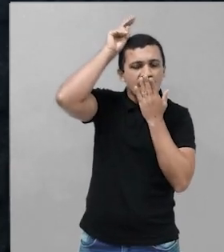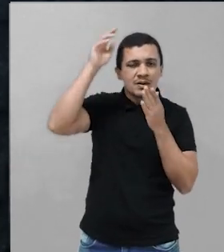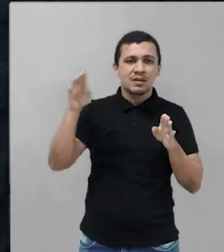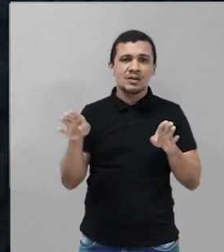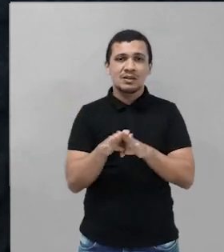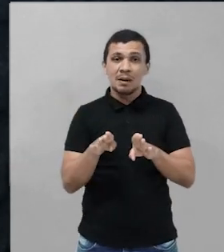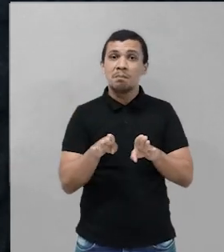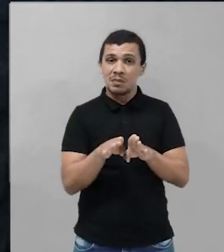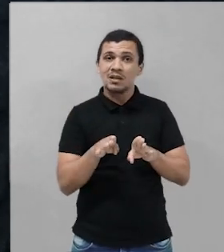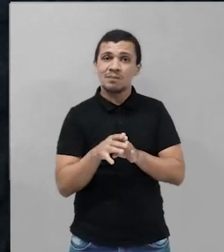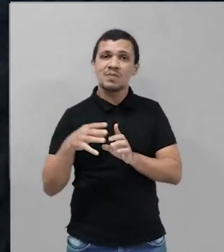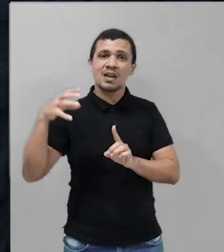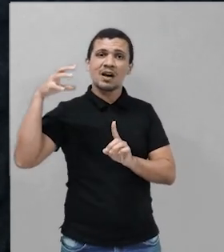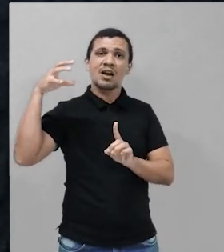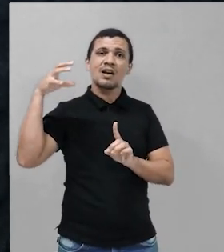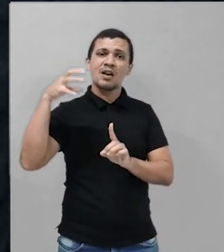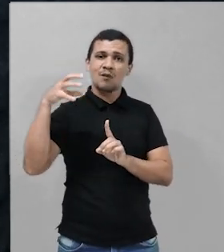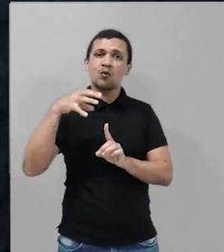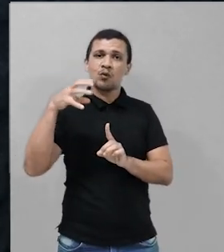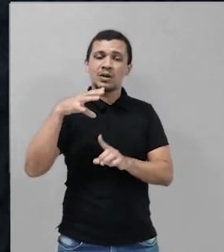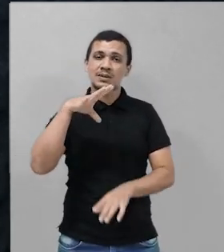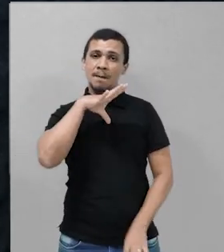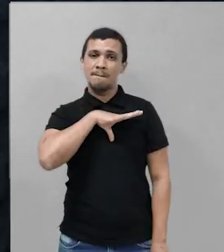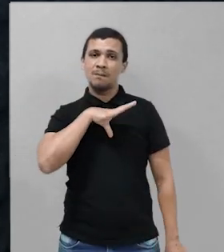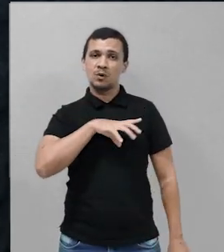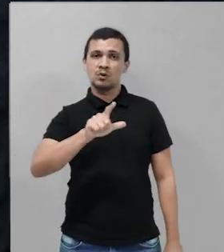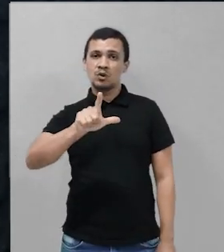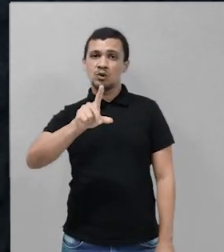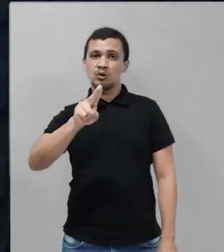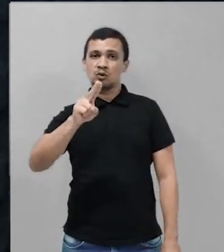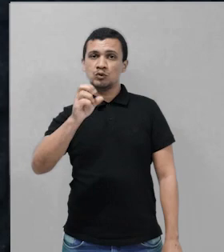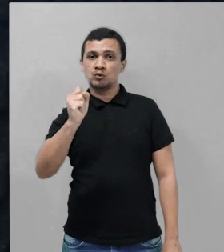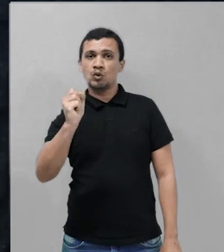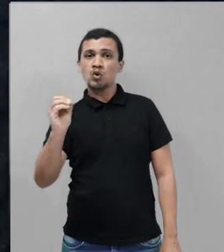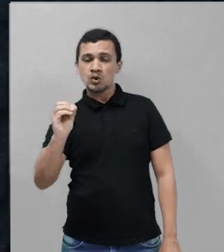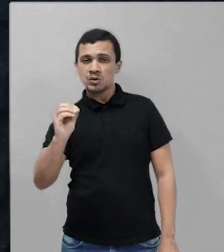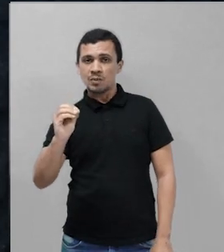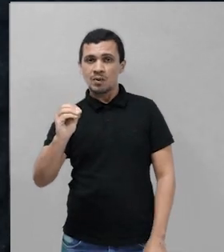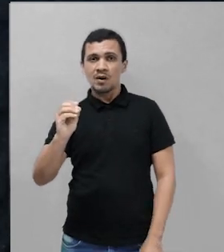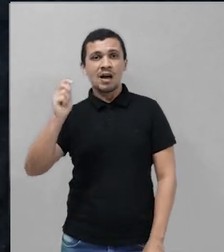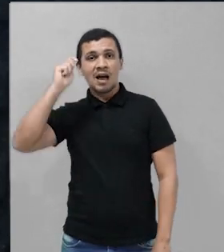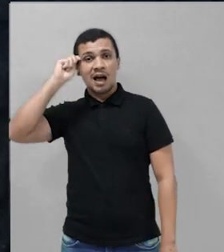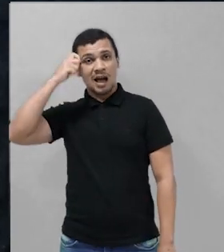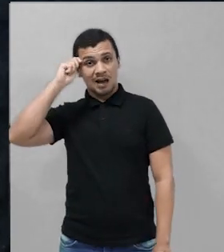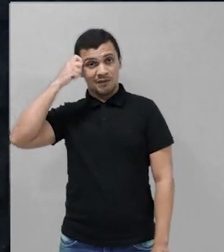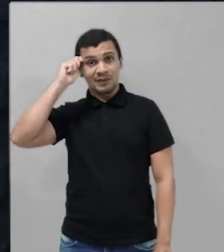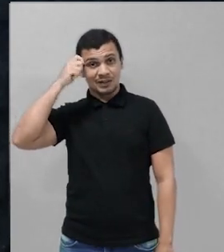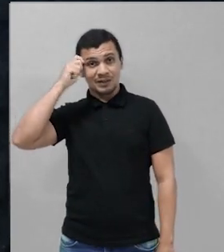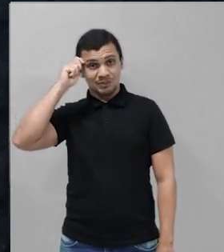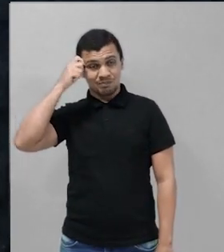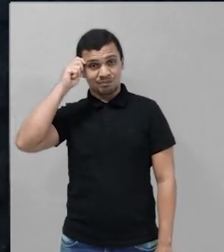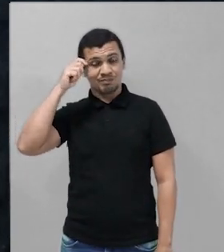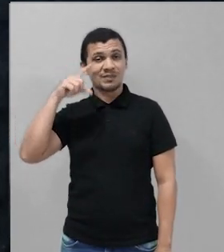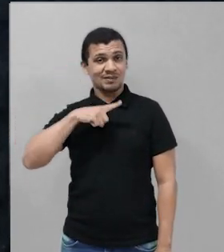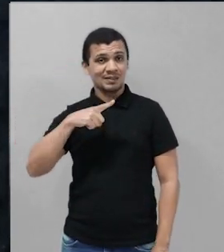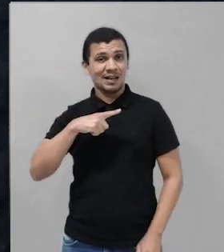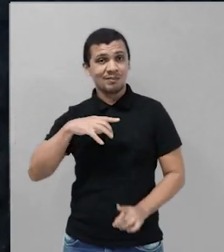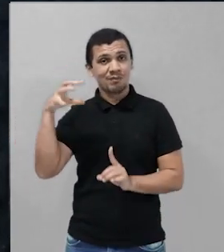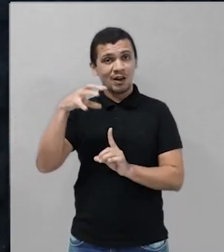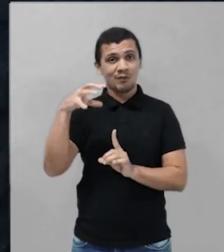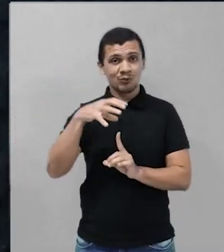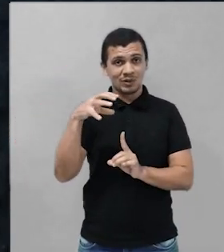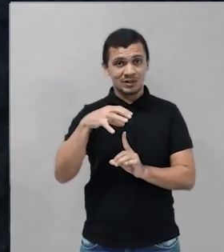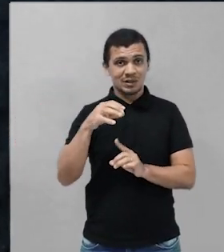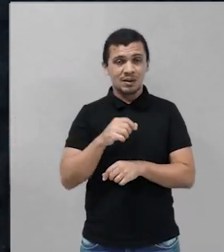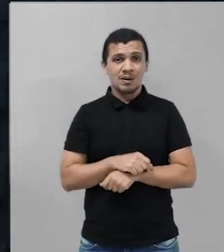-africanas. Atenção a isso. Luso, dos portugueses, africanas, vem do continente. A gente não tem nada naturalmente